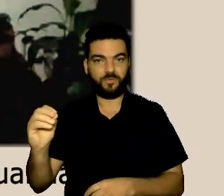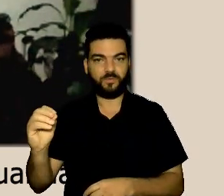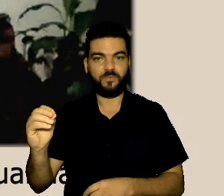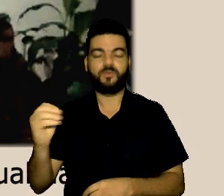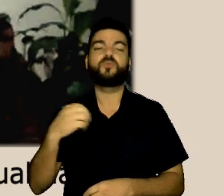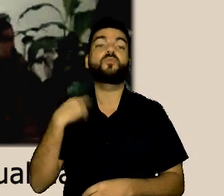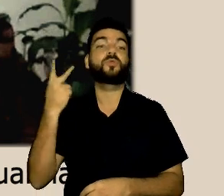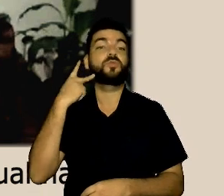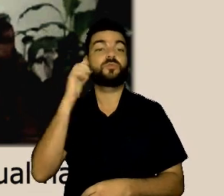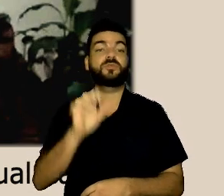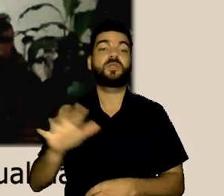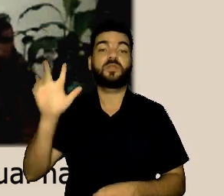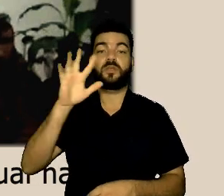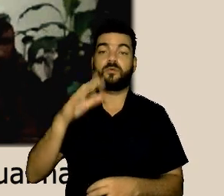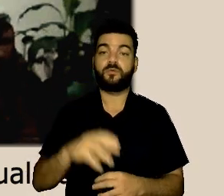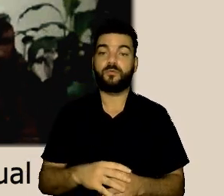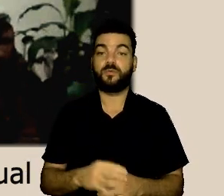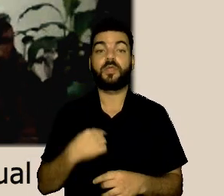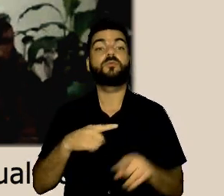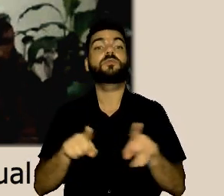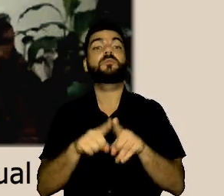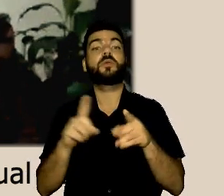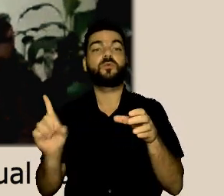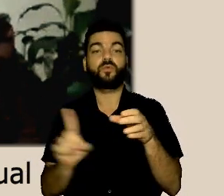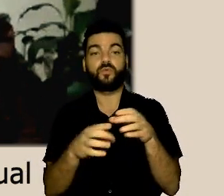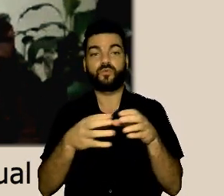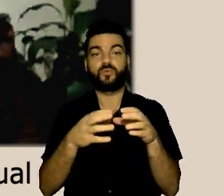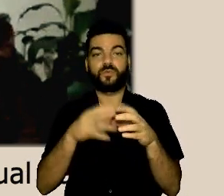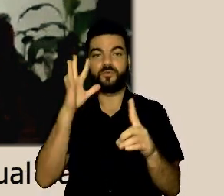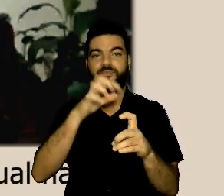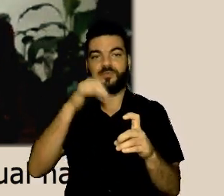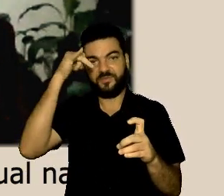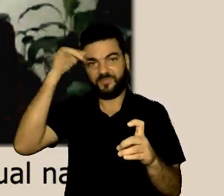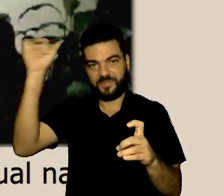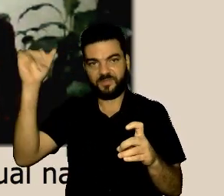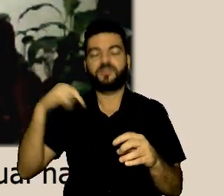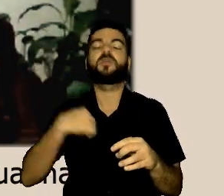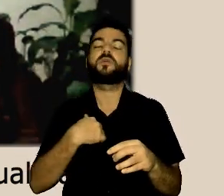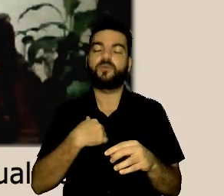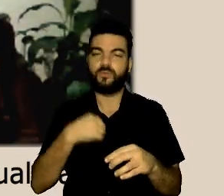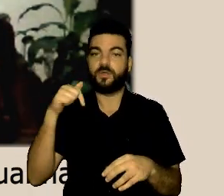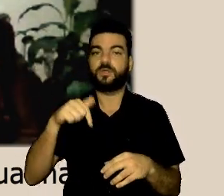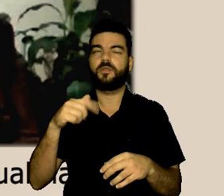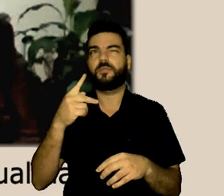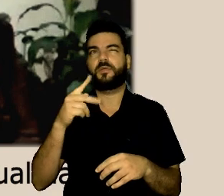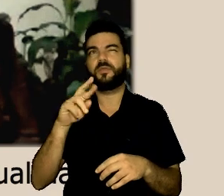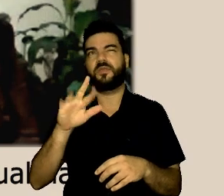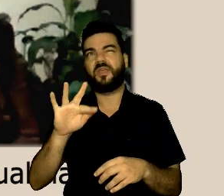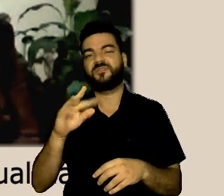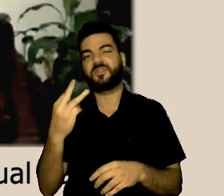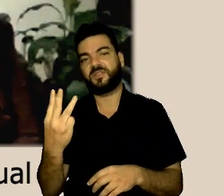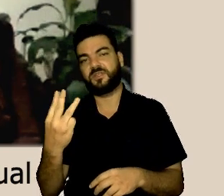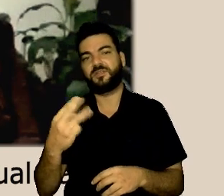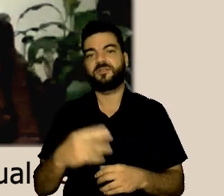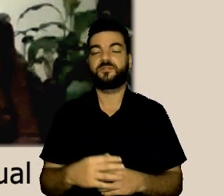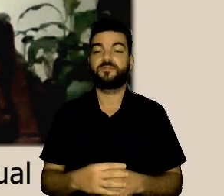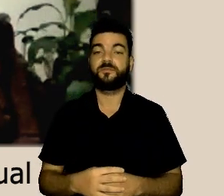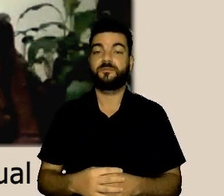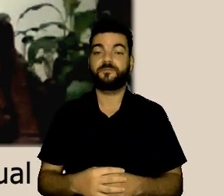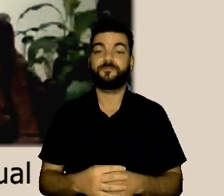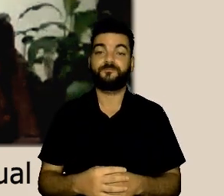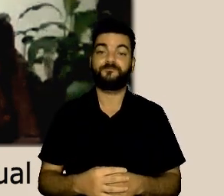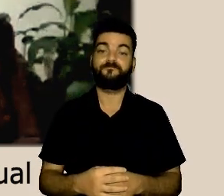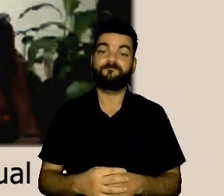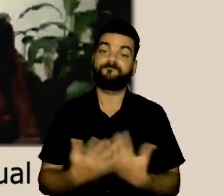então vou primeiro me descrever sou João Francisco procurador regional da república eu sou membro da comissão de combate ao assédio